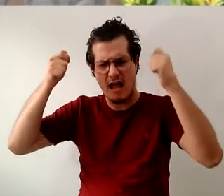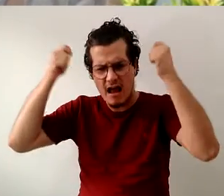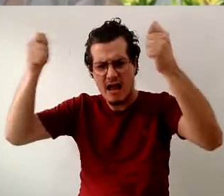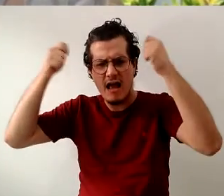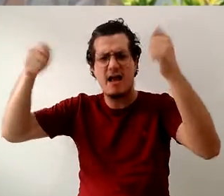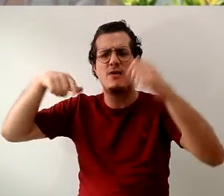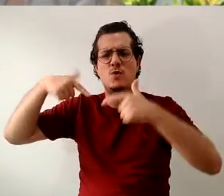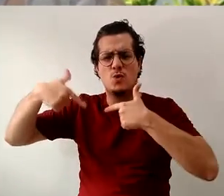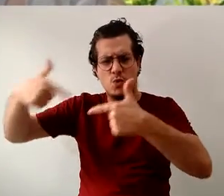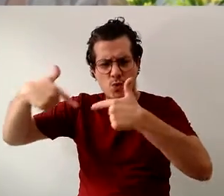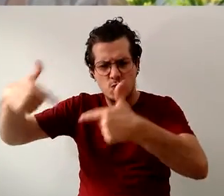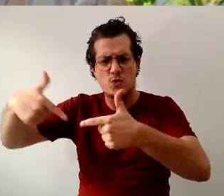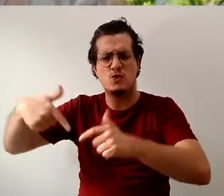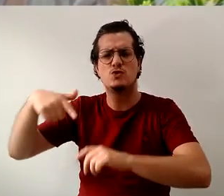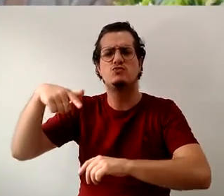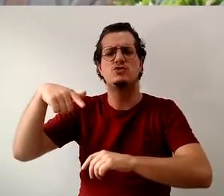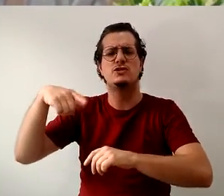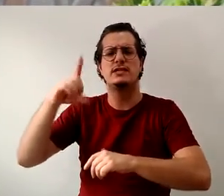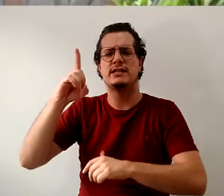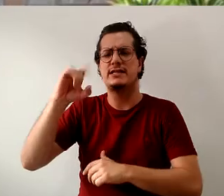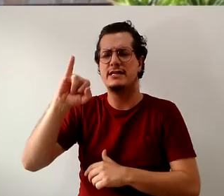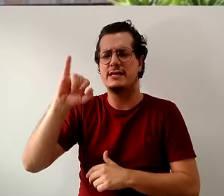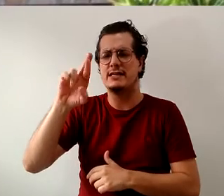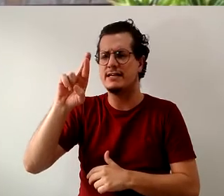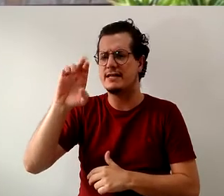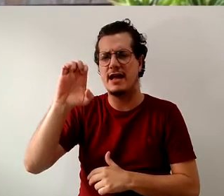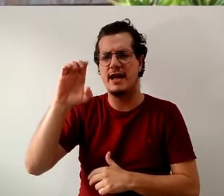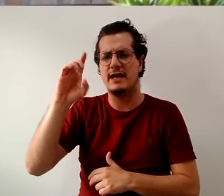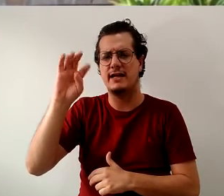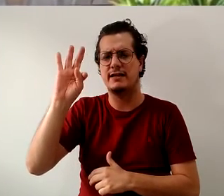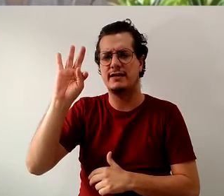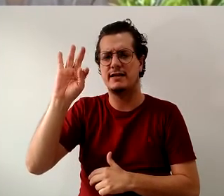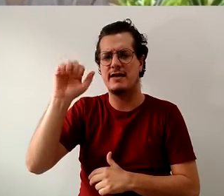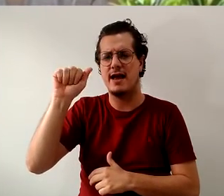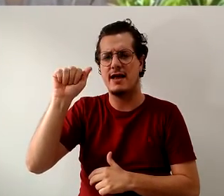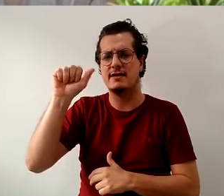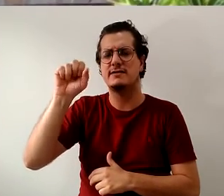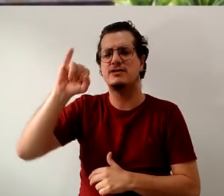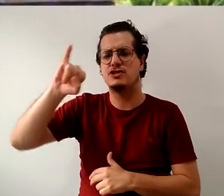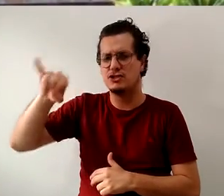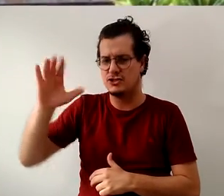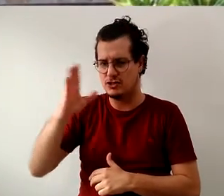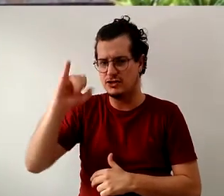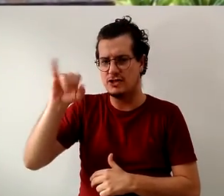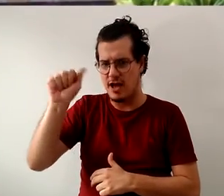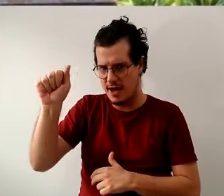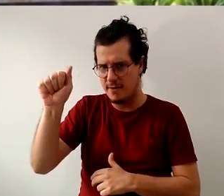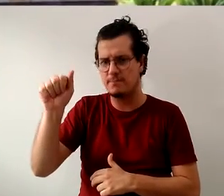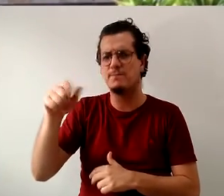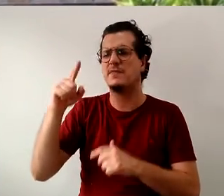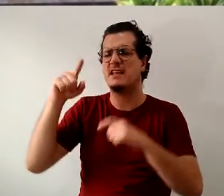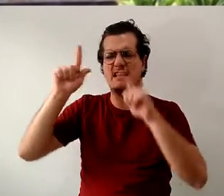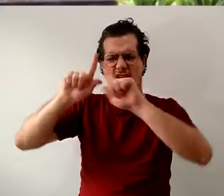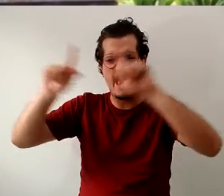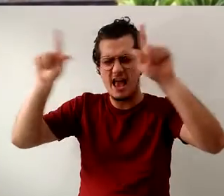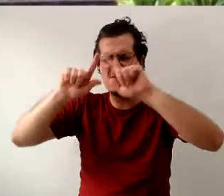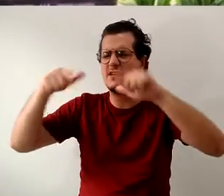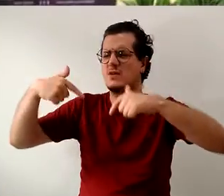pelas diretas já, fomos às ruas para brigar pela estadualização,